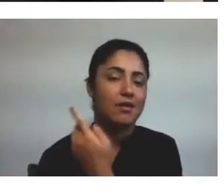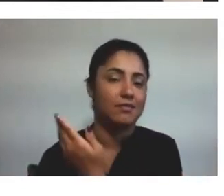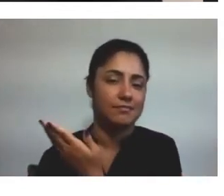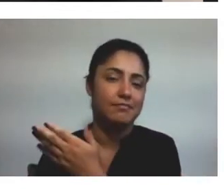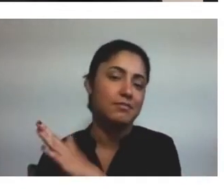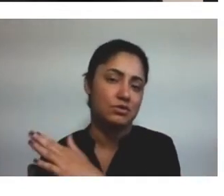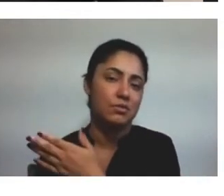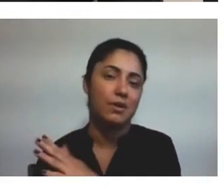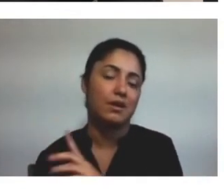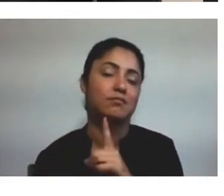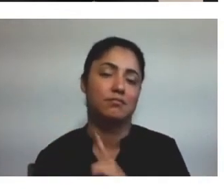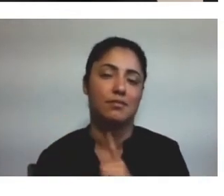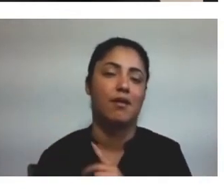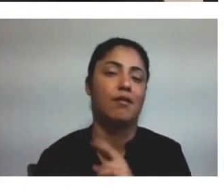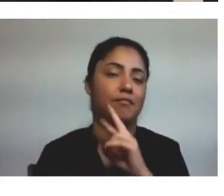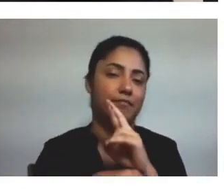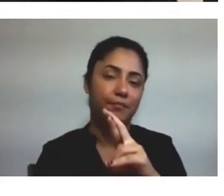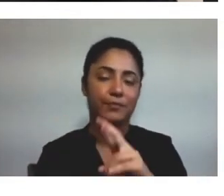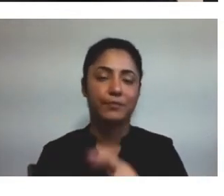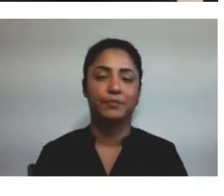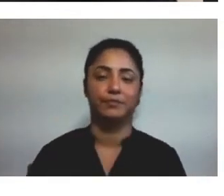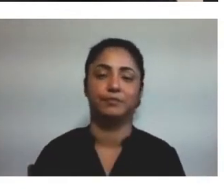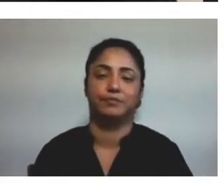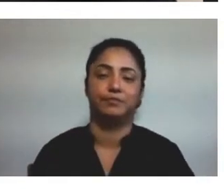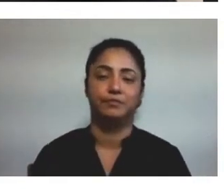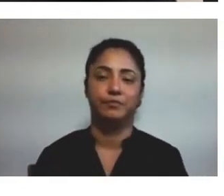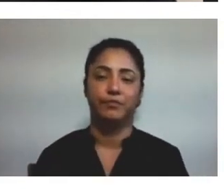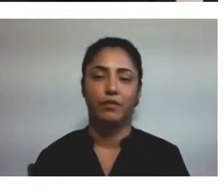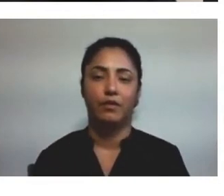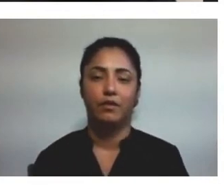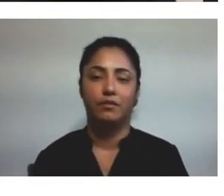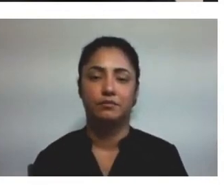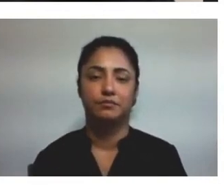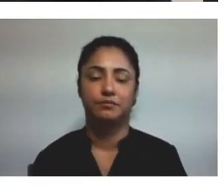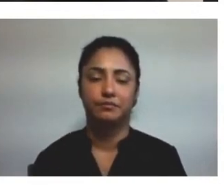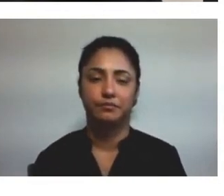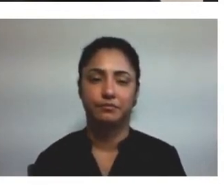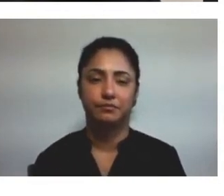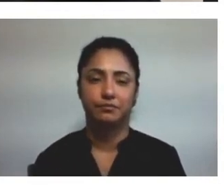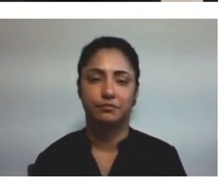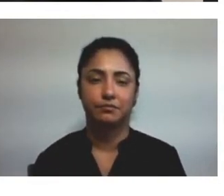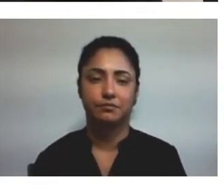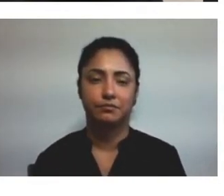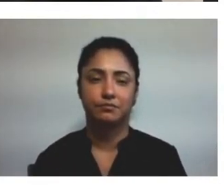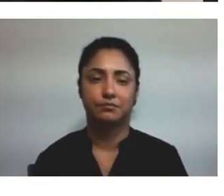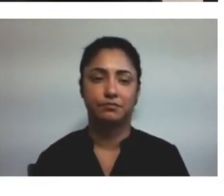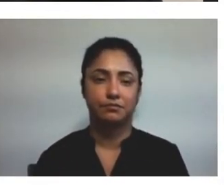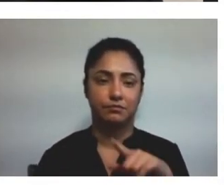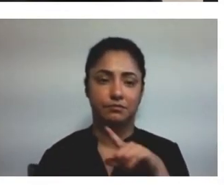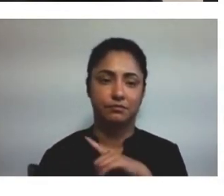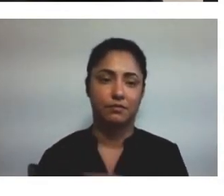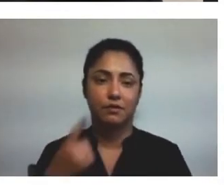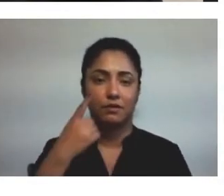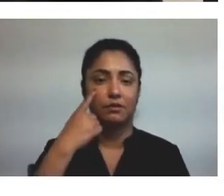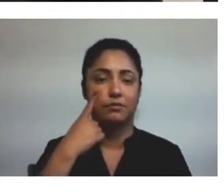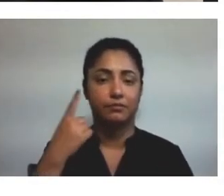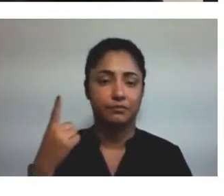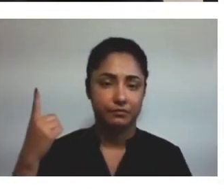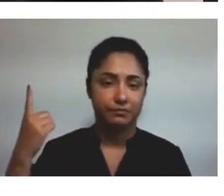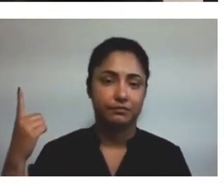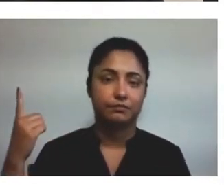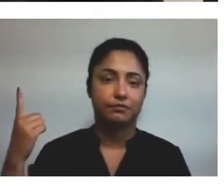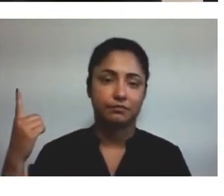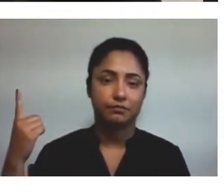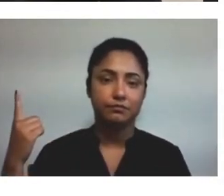o que representa. Em primeiro plano, gente tem a nossa mesinha, né? Com os primeiros livros que foram colocados para a